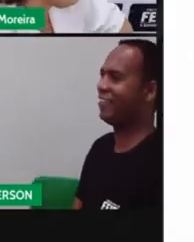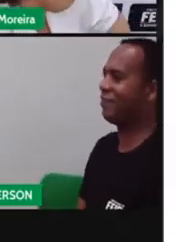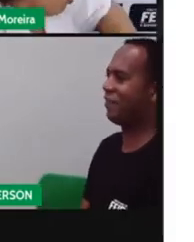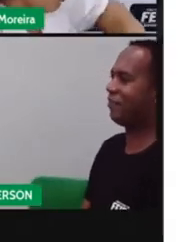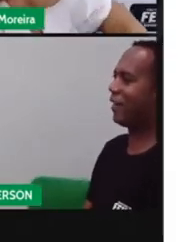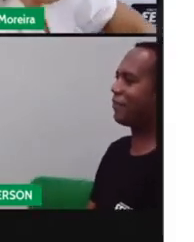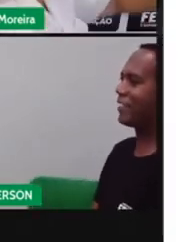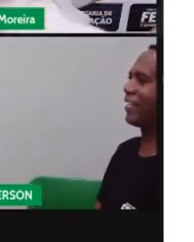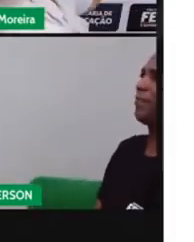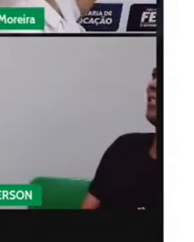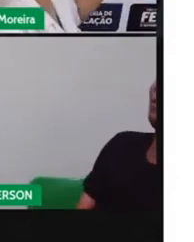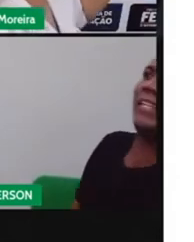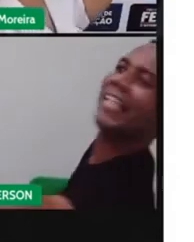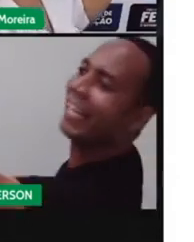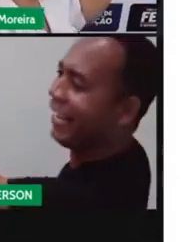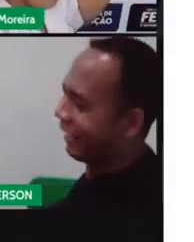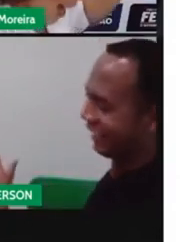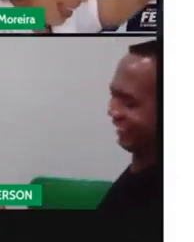Peraí. Ui, Jesus.